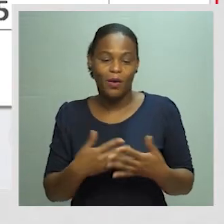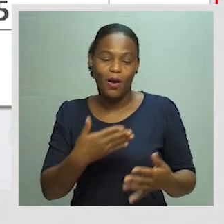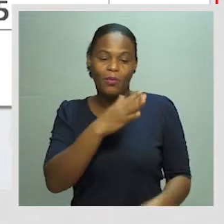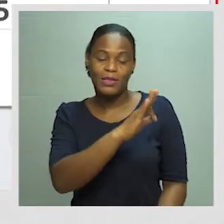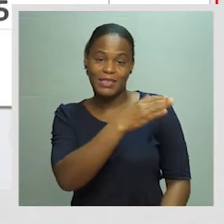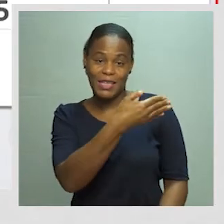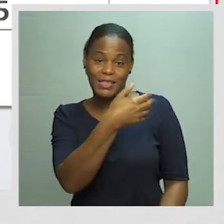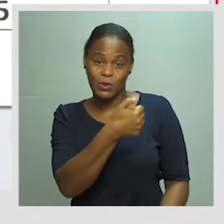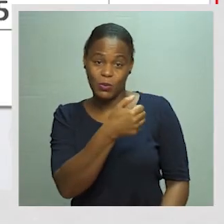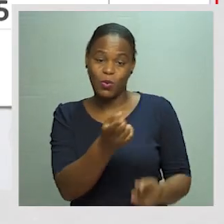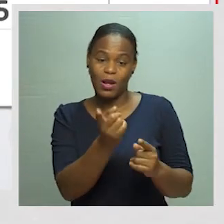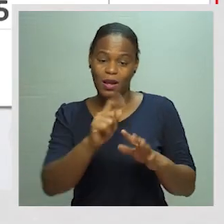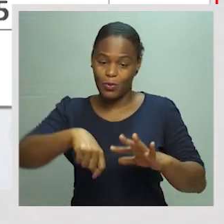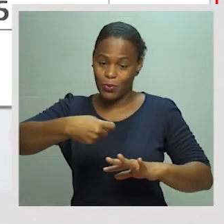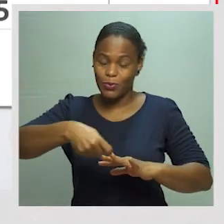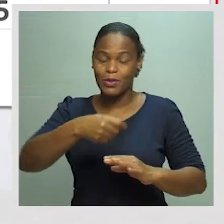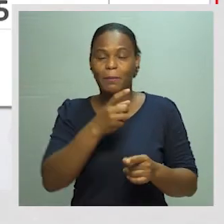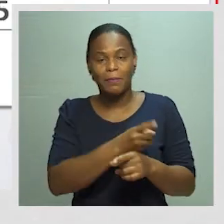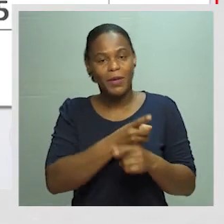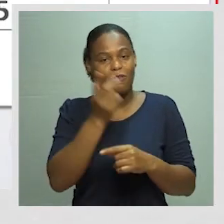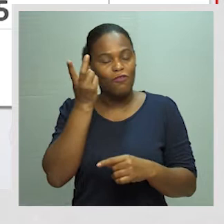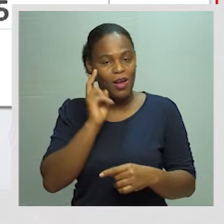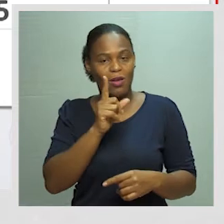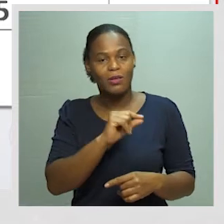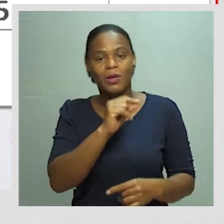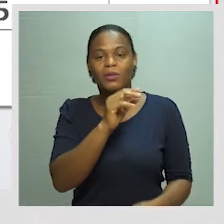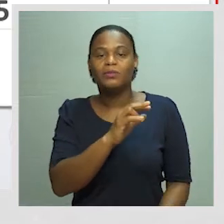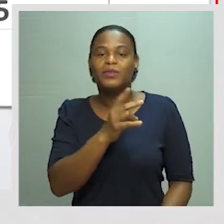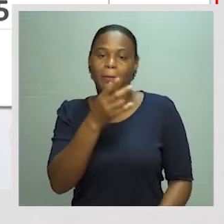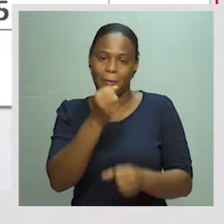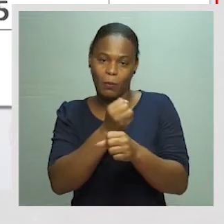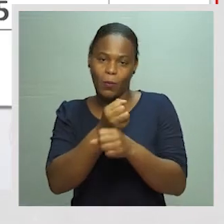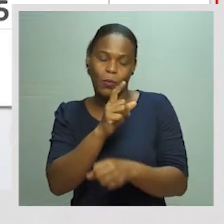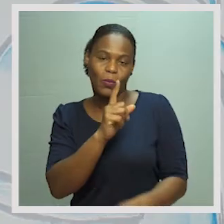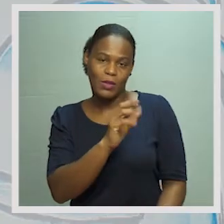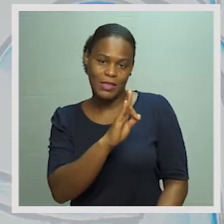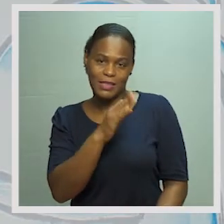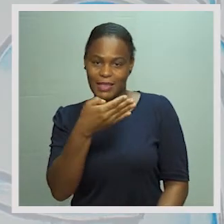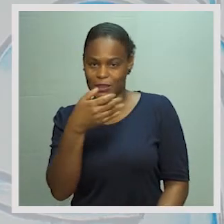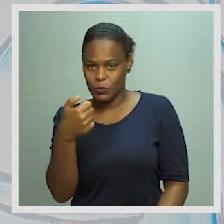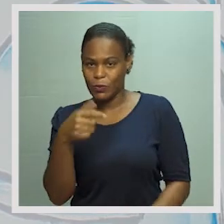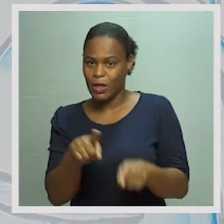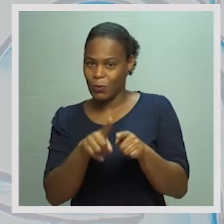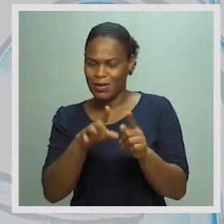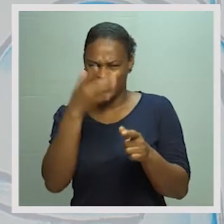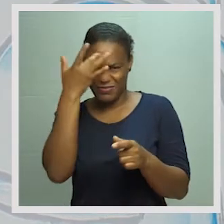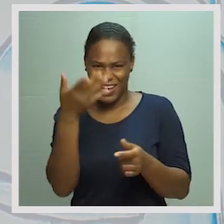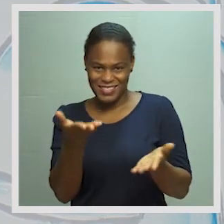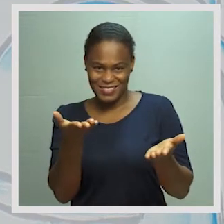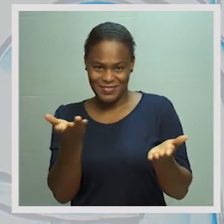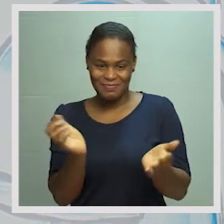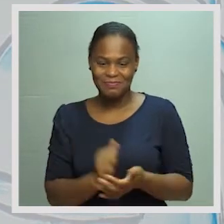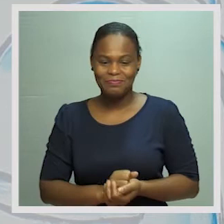475 para os recursos e o mesmo valor para os empregos. Acho que o exercício